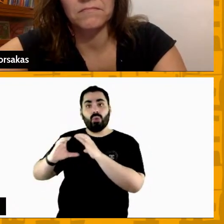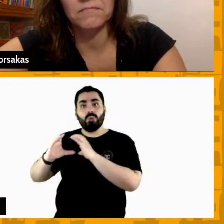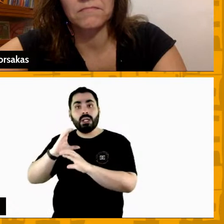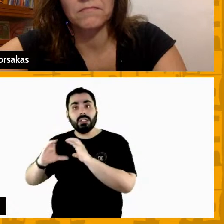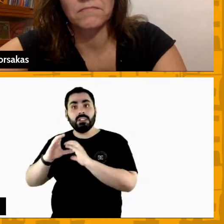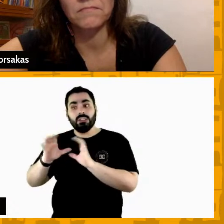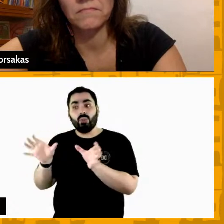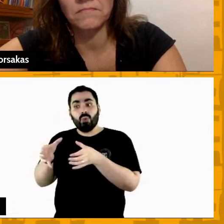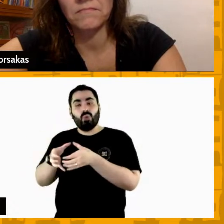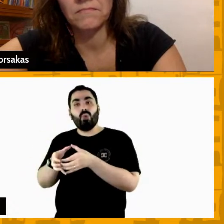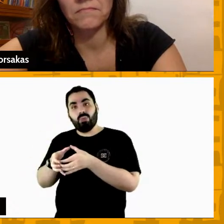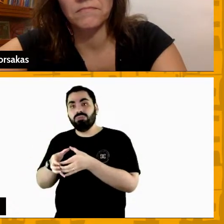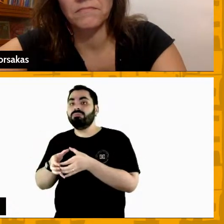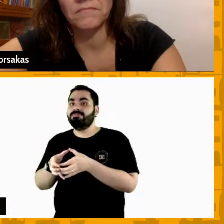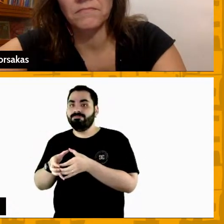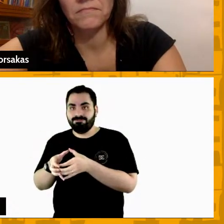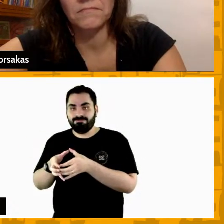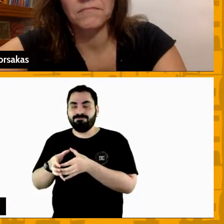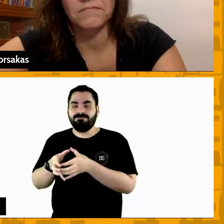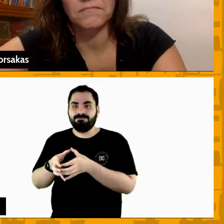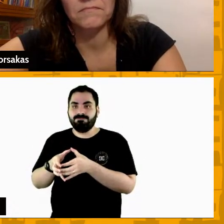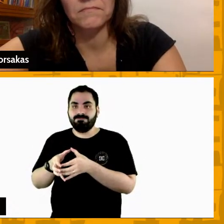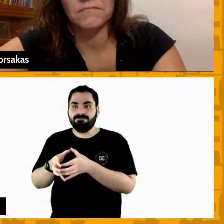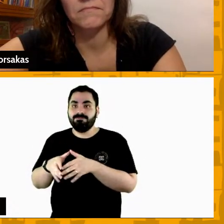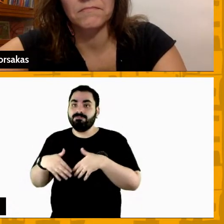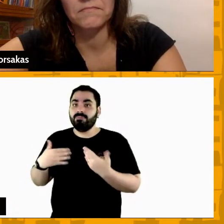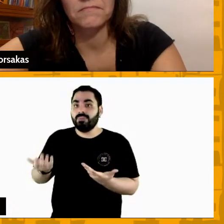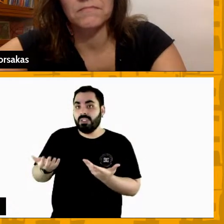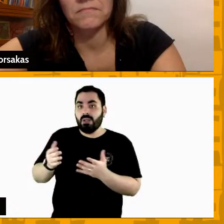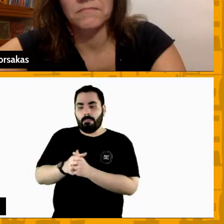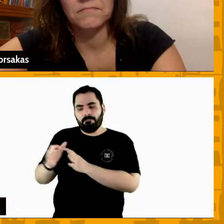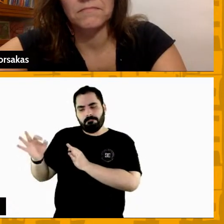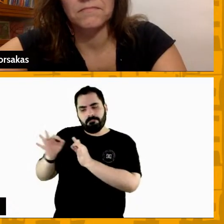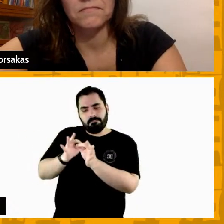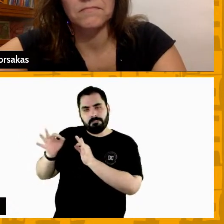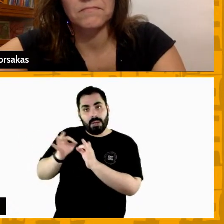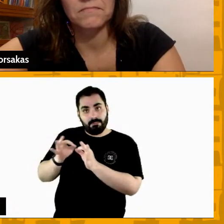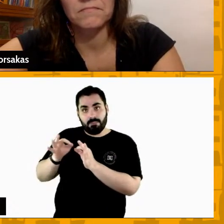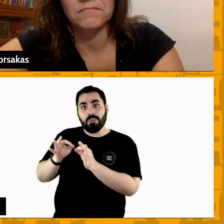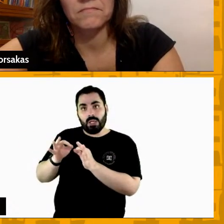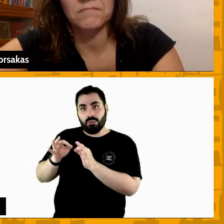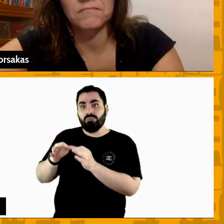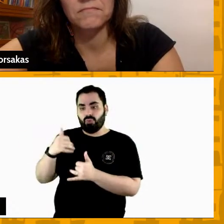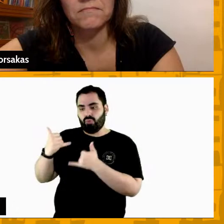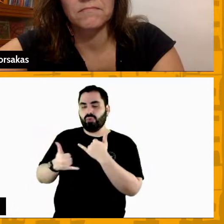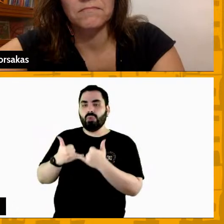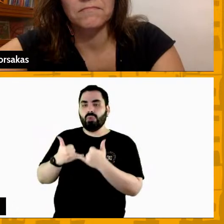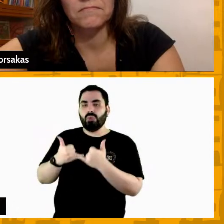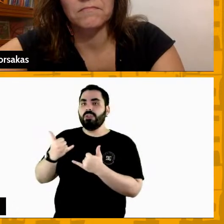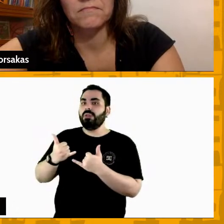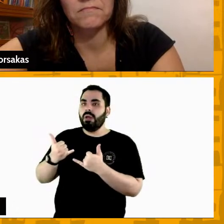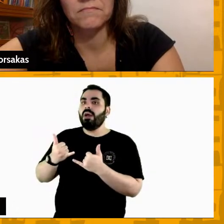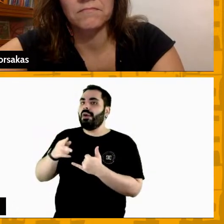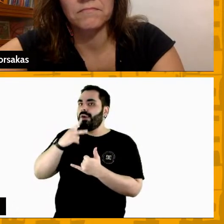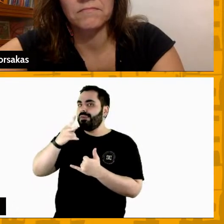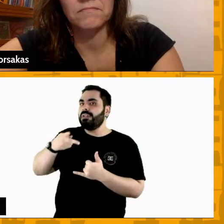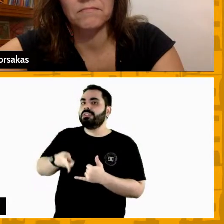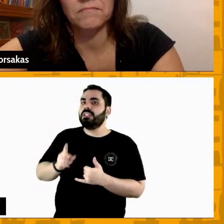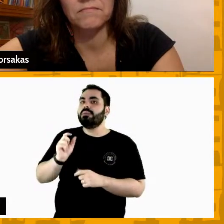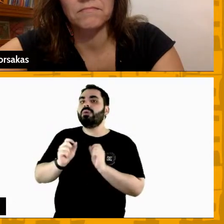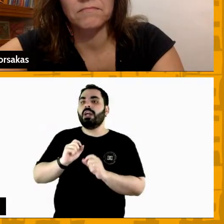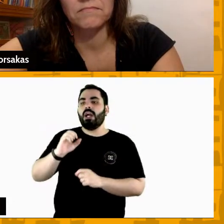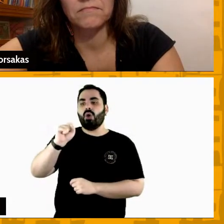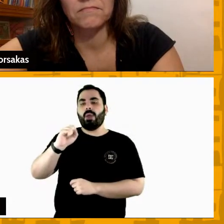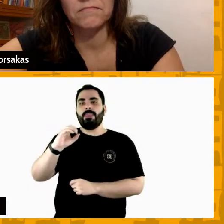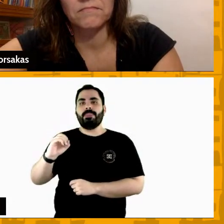comissão técnica o preparo para um jogo eu digo sempre que ele é 80%